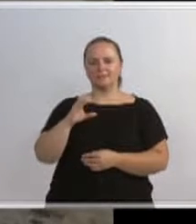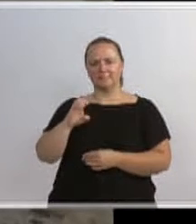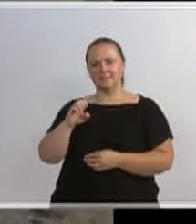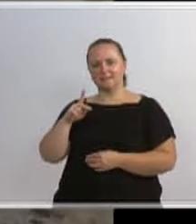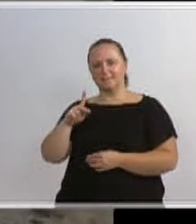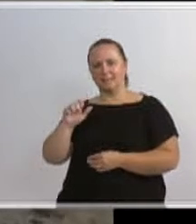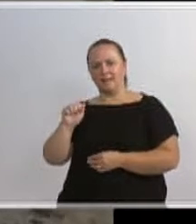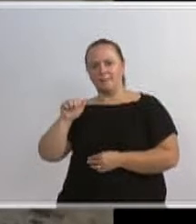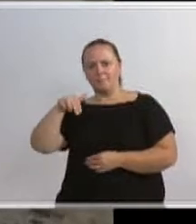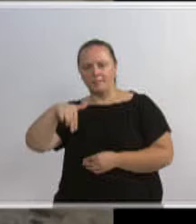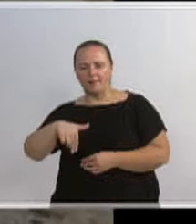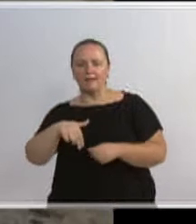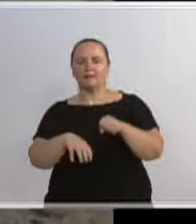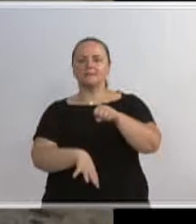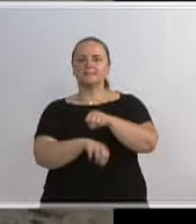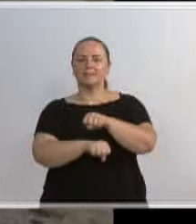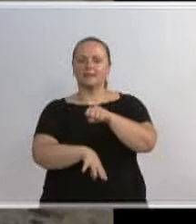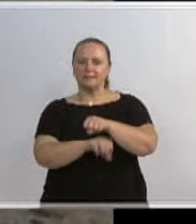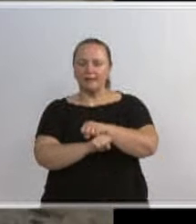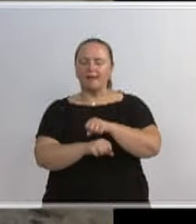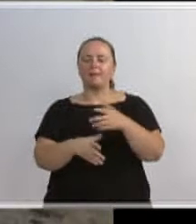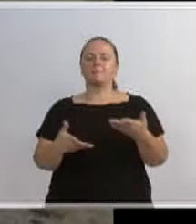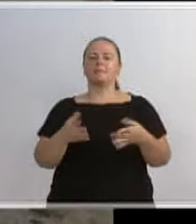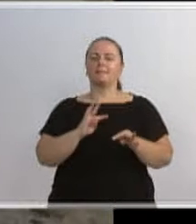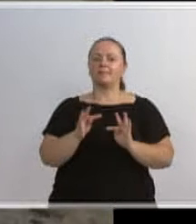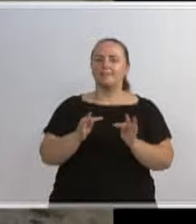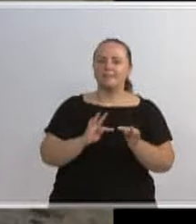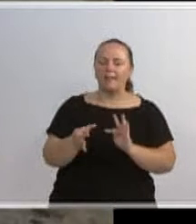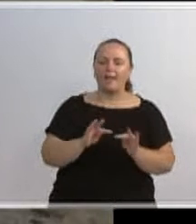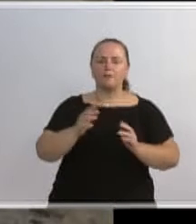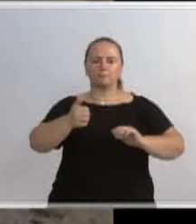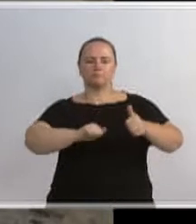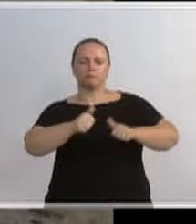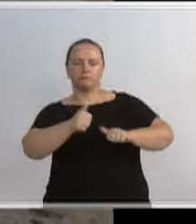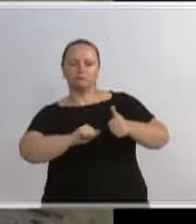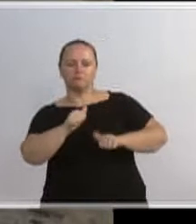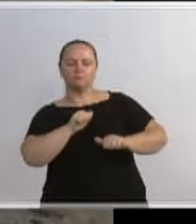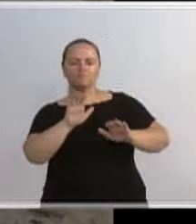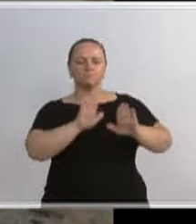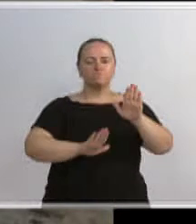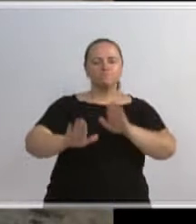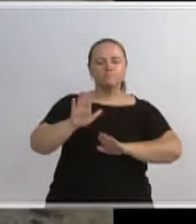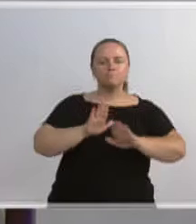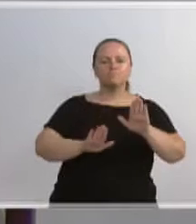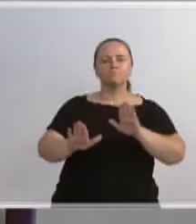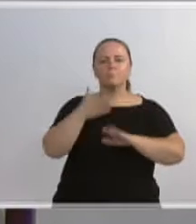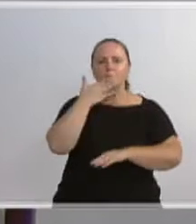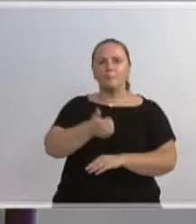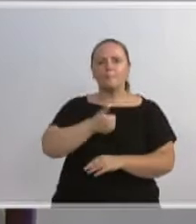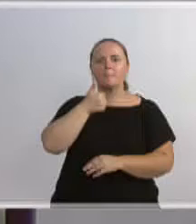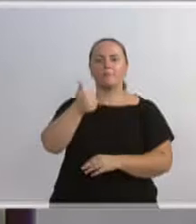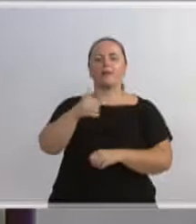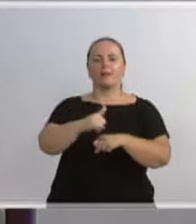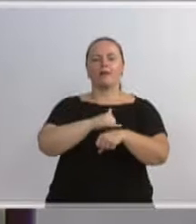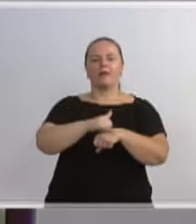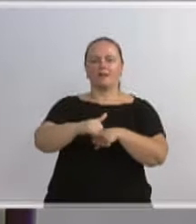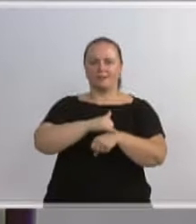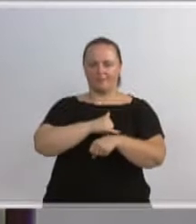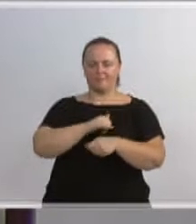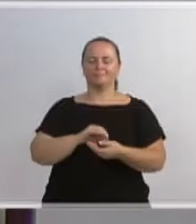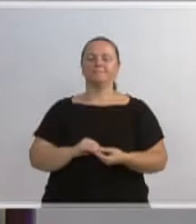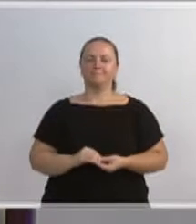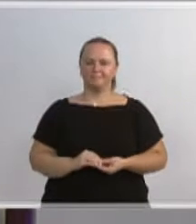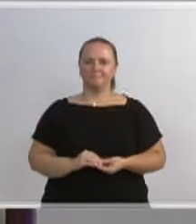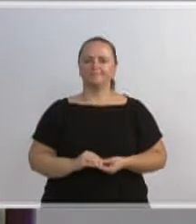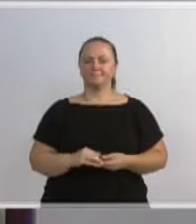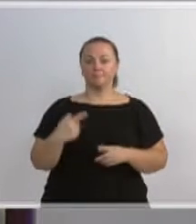bem como a CETERB. Estão lá os nossos técnicos analisando e cuidando para que aquilo ali aconteça da melhor forma possível, porque é importante hoje